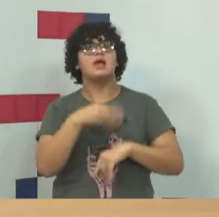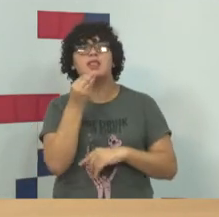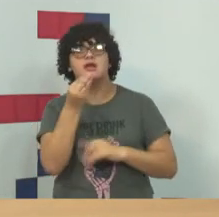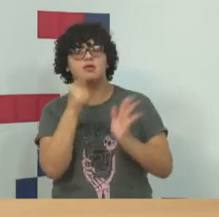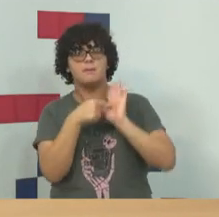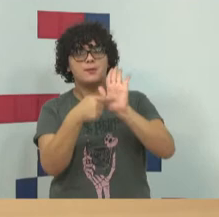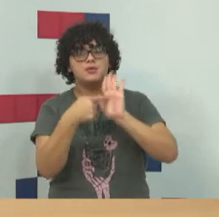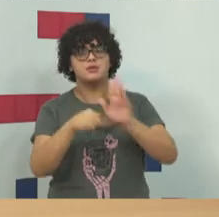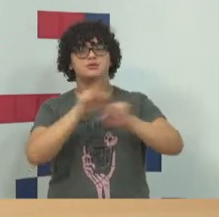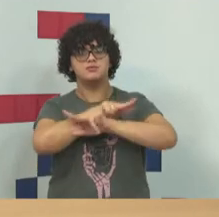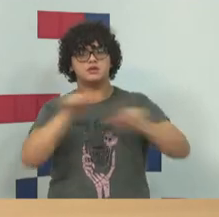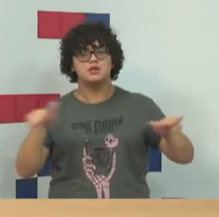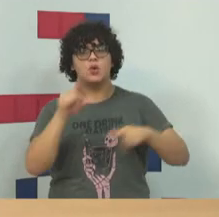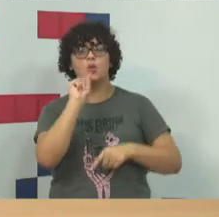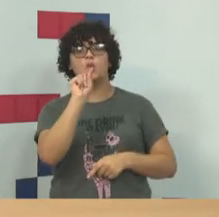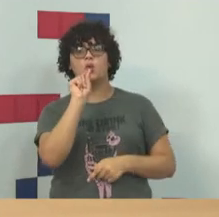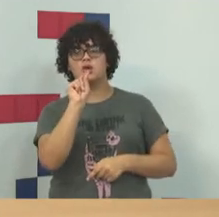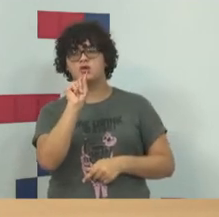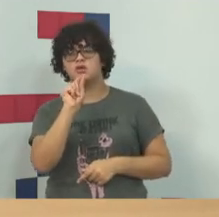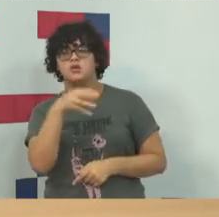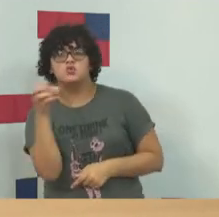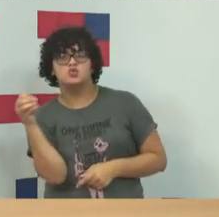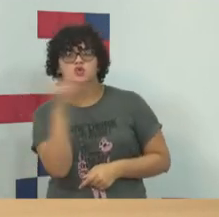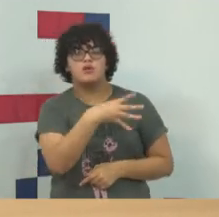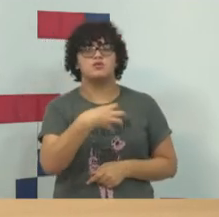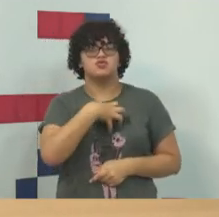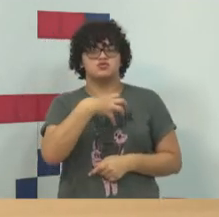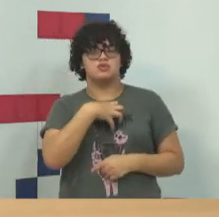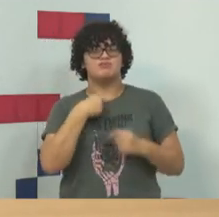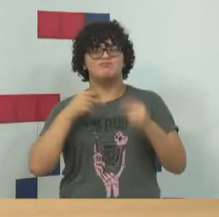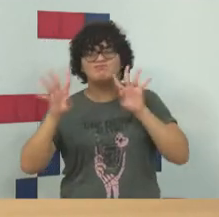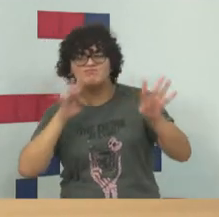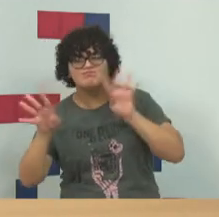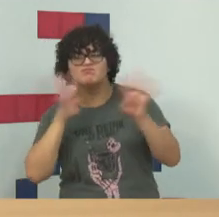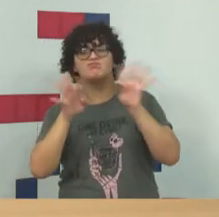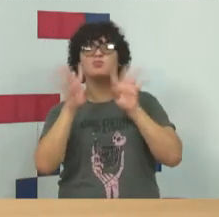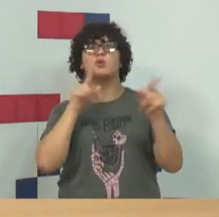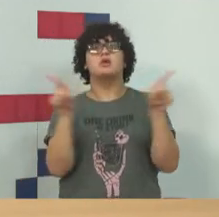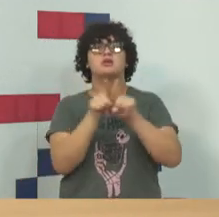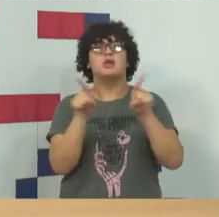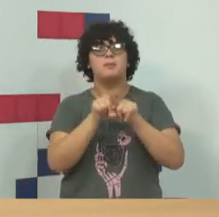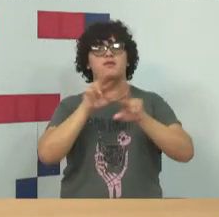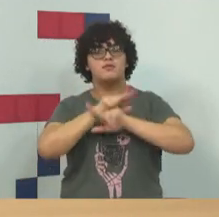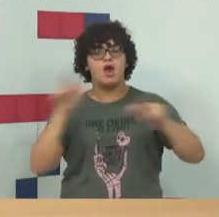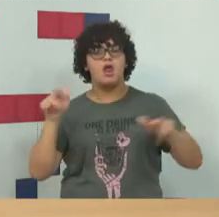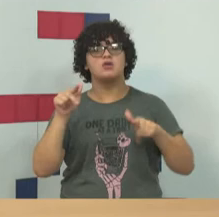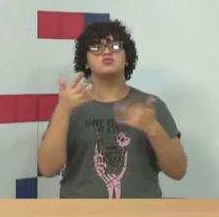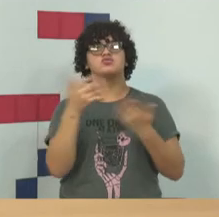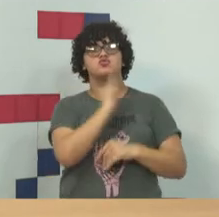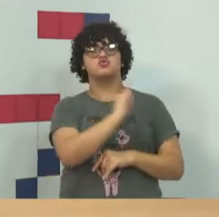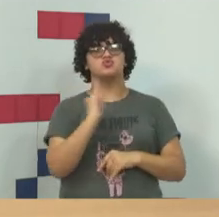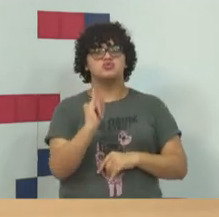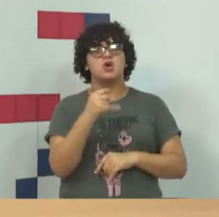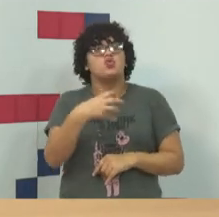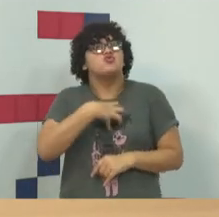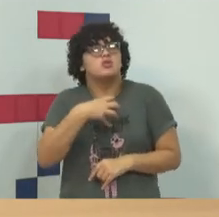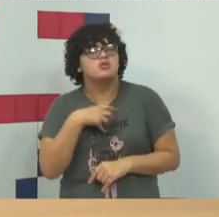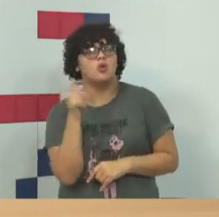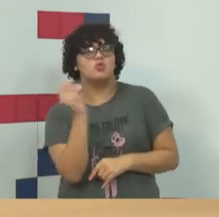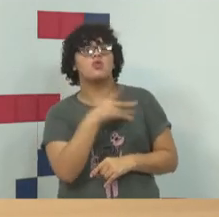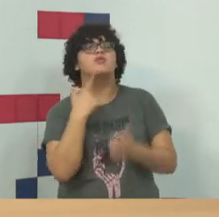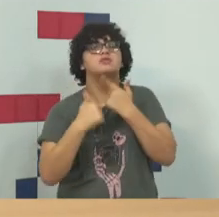apresentar uma série de novas formas de refletir velhos institutos ou novas